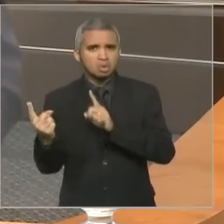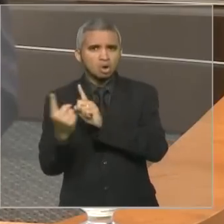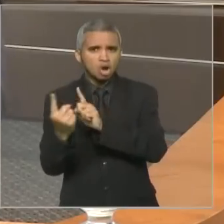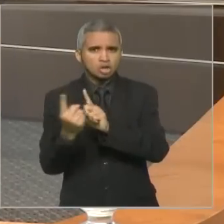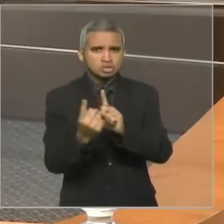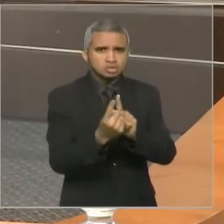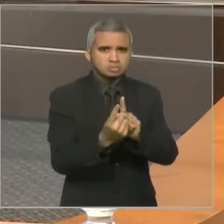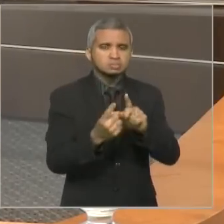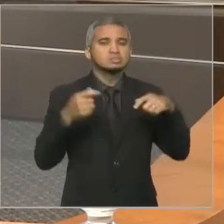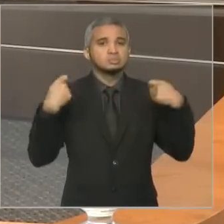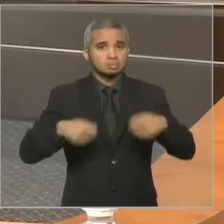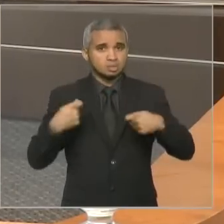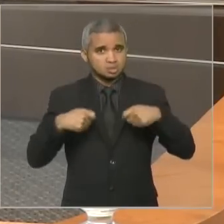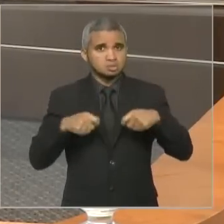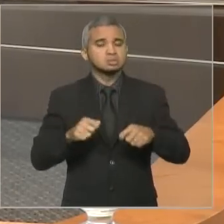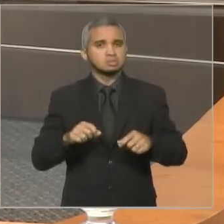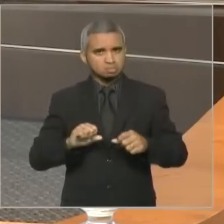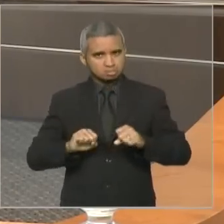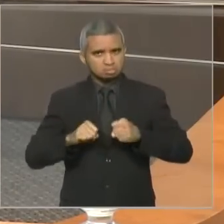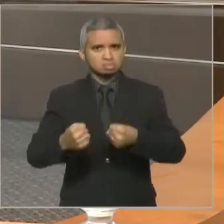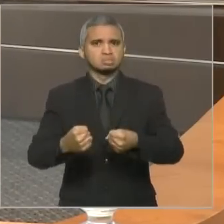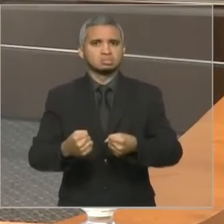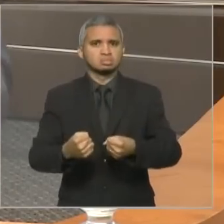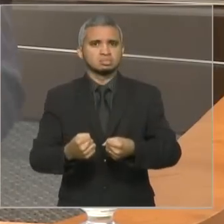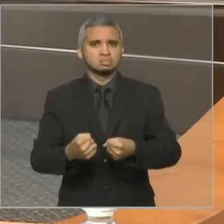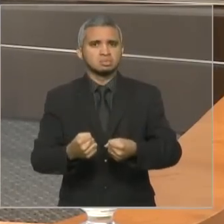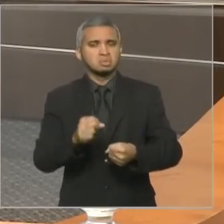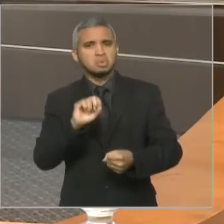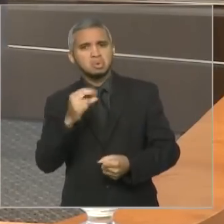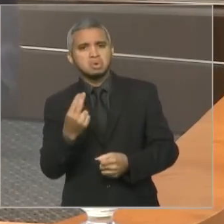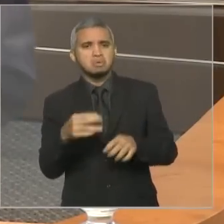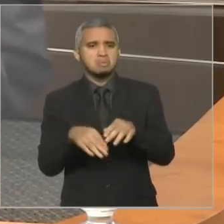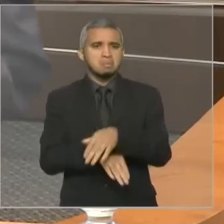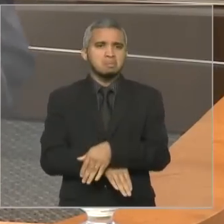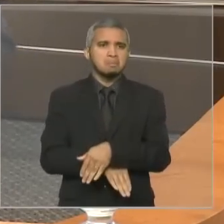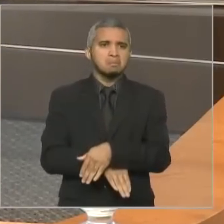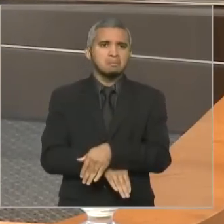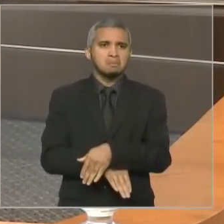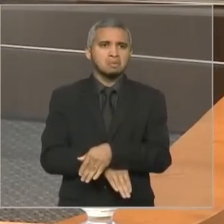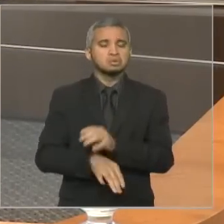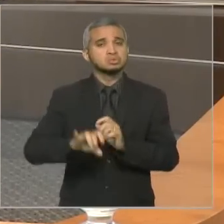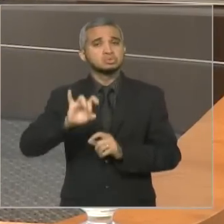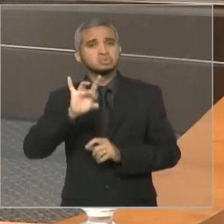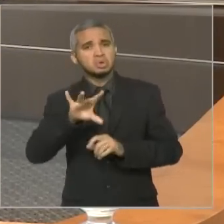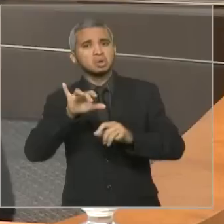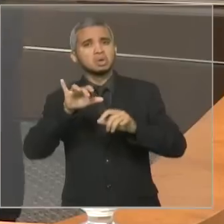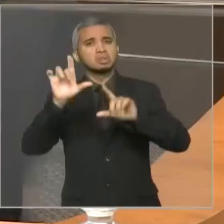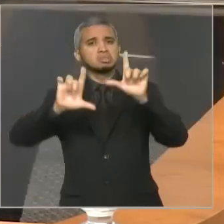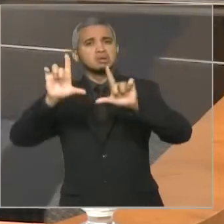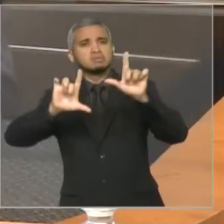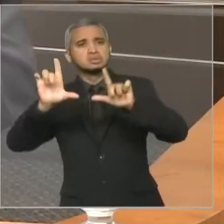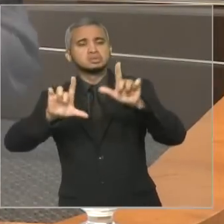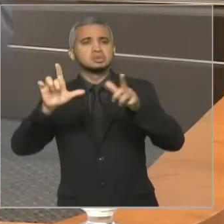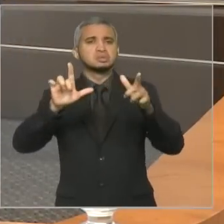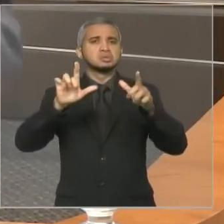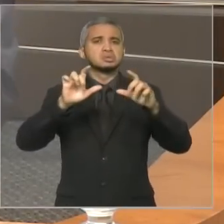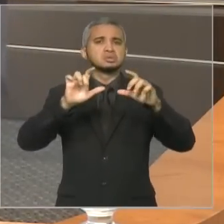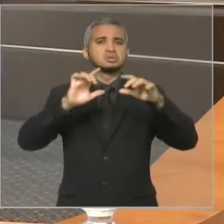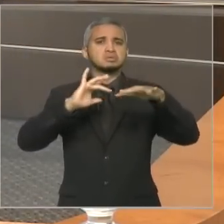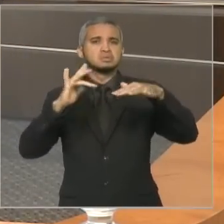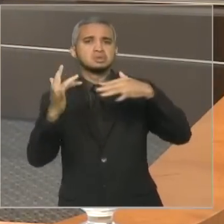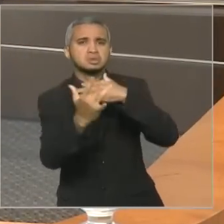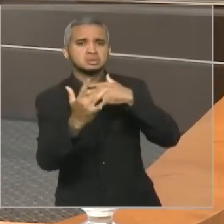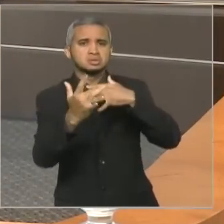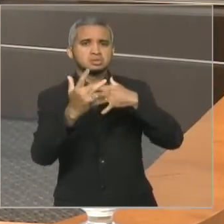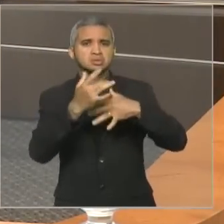posicionar. Ou vai continuar submisso em relação a isso? O discurso é na televisão, nos faces, no Instagram